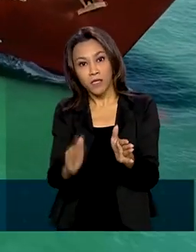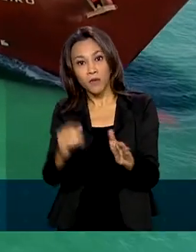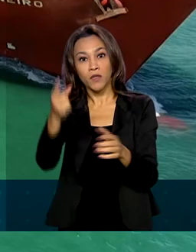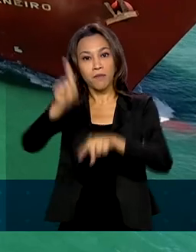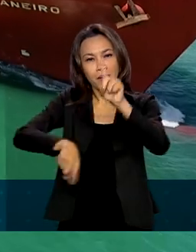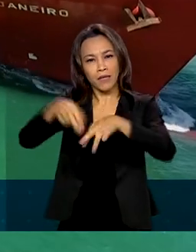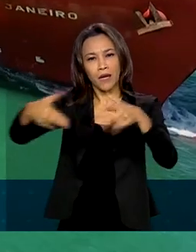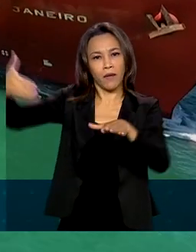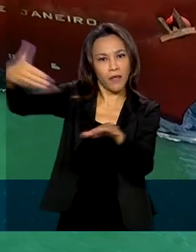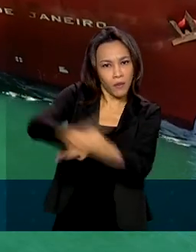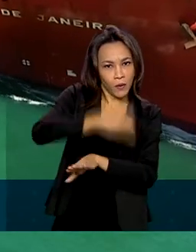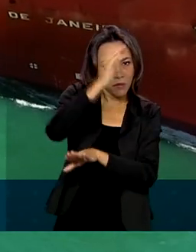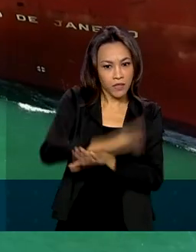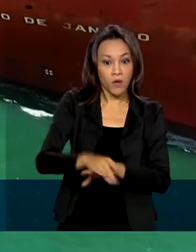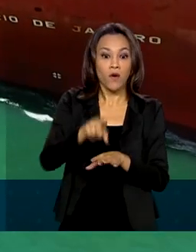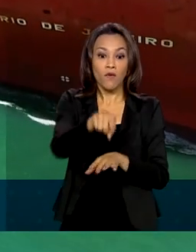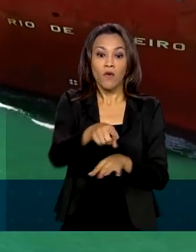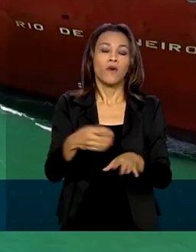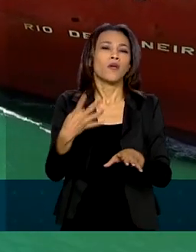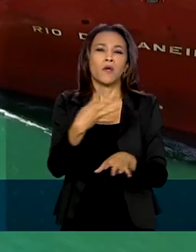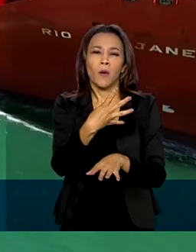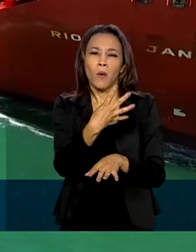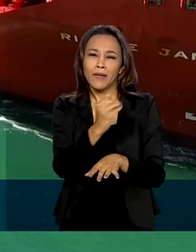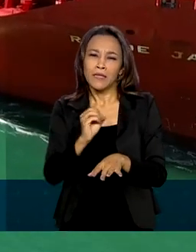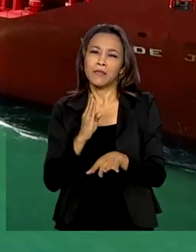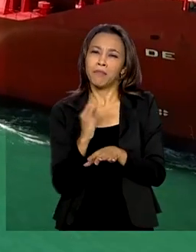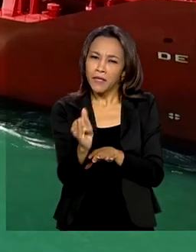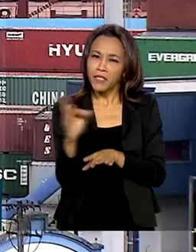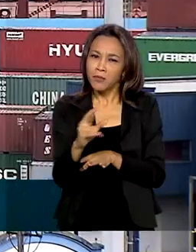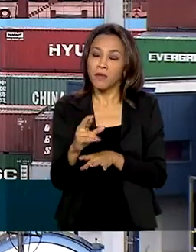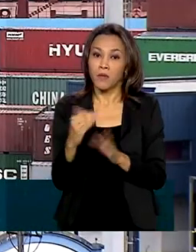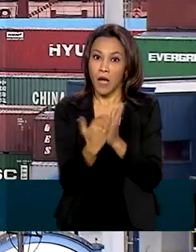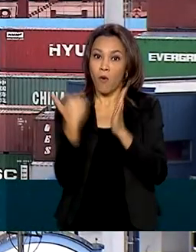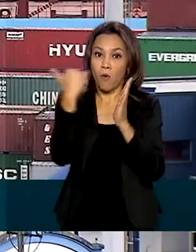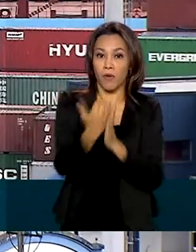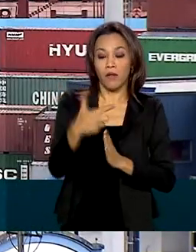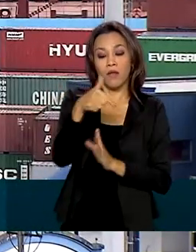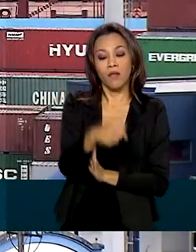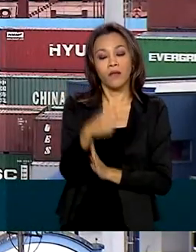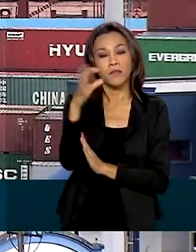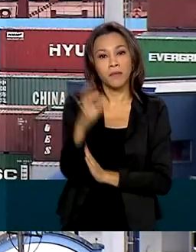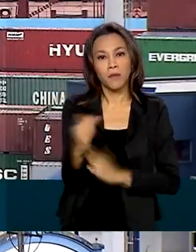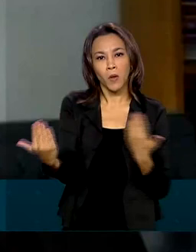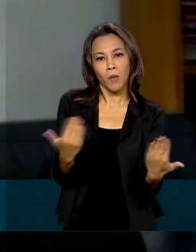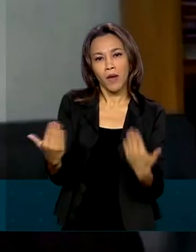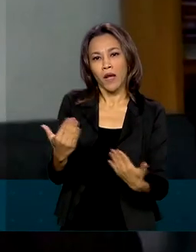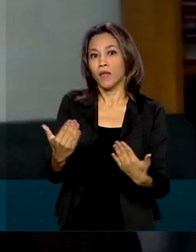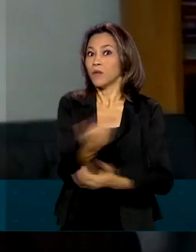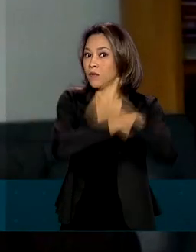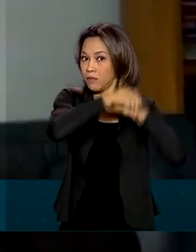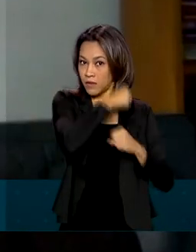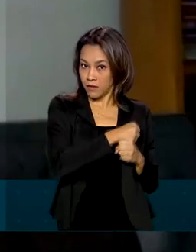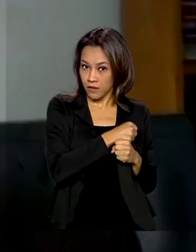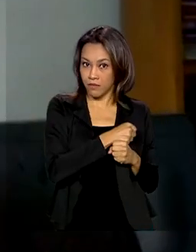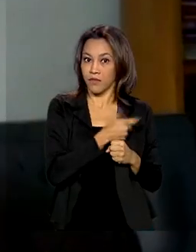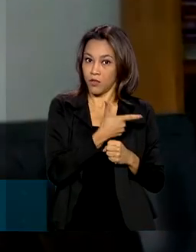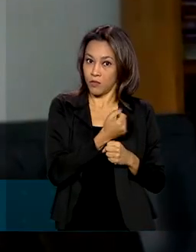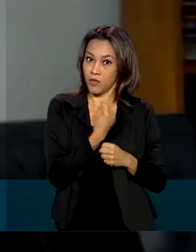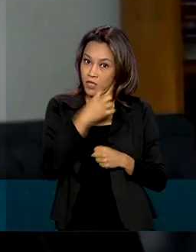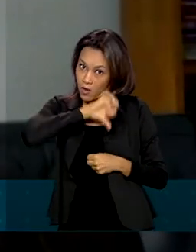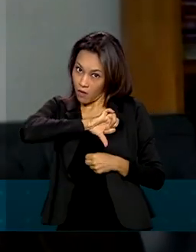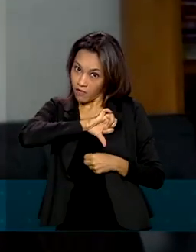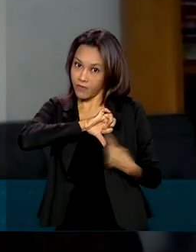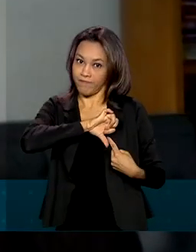51 bilhões de dólares, um crescimento de 7% comparado a 2019. Quando nós exportamos,